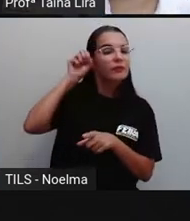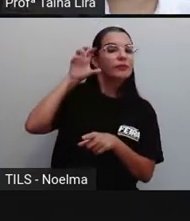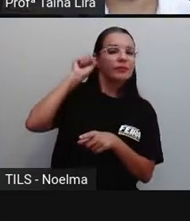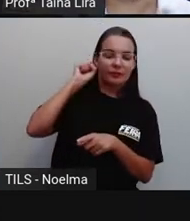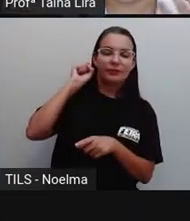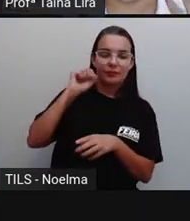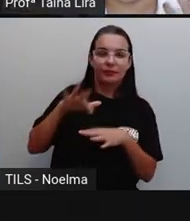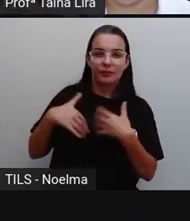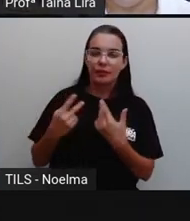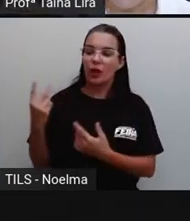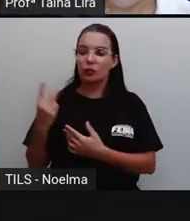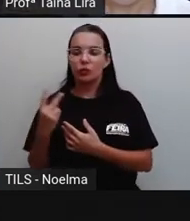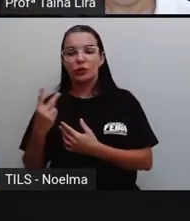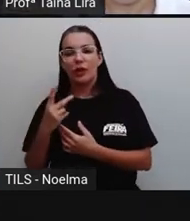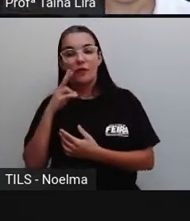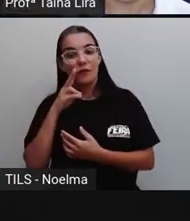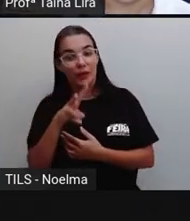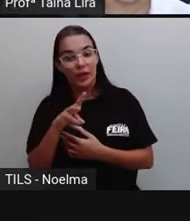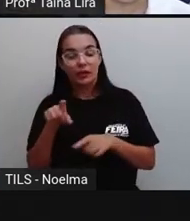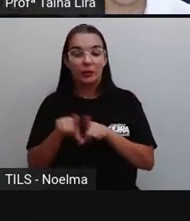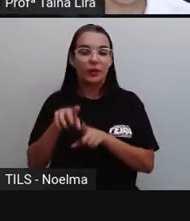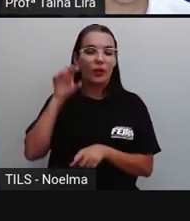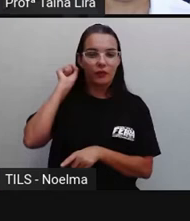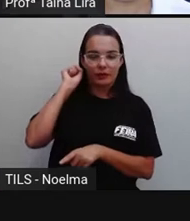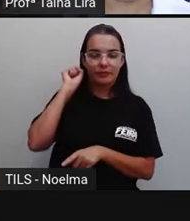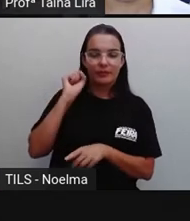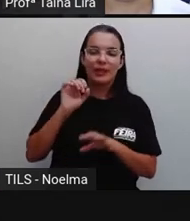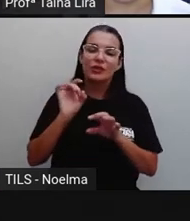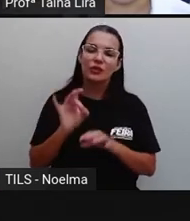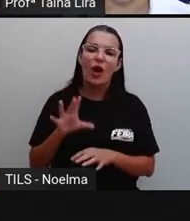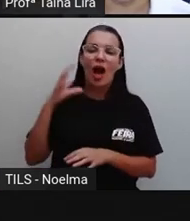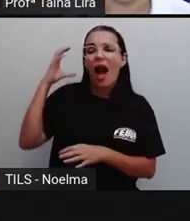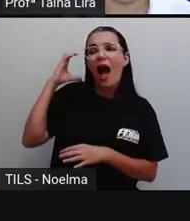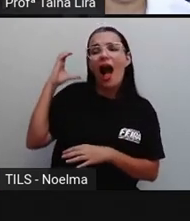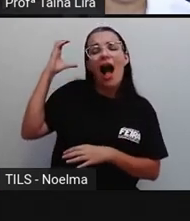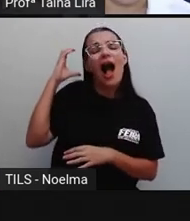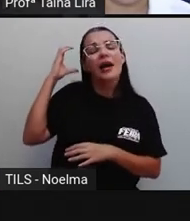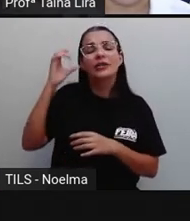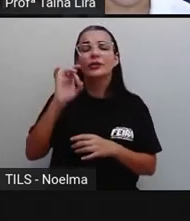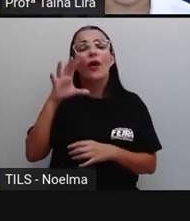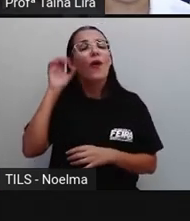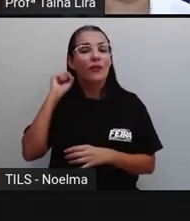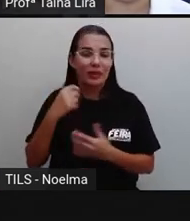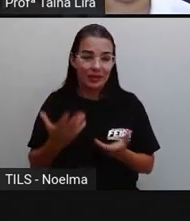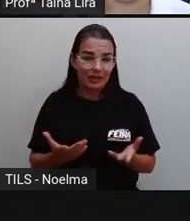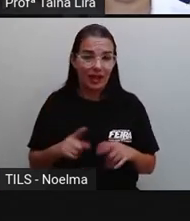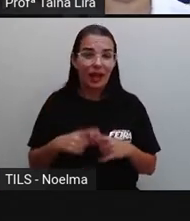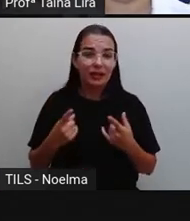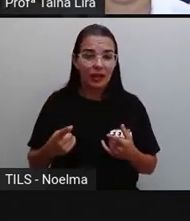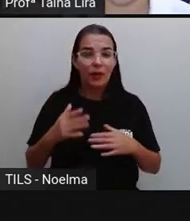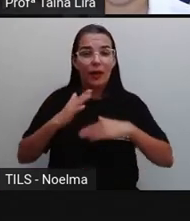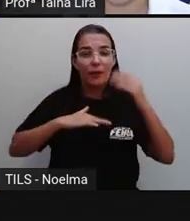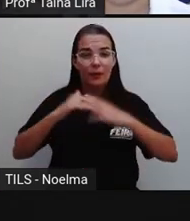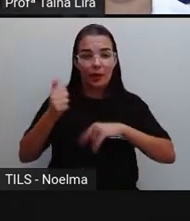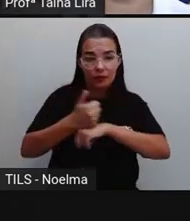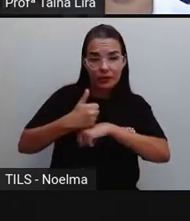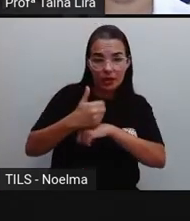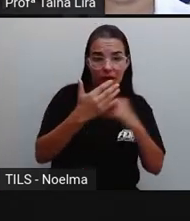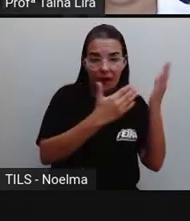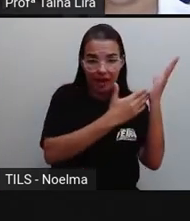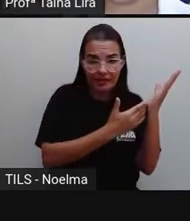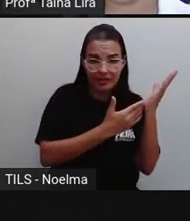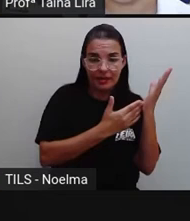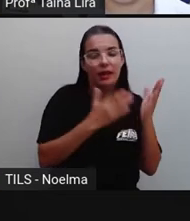Então a gente tanto consegue ver como ouvir. A rádio a gente só ouve, tá? Então como a gente, as